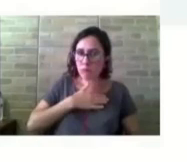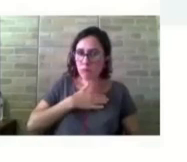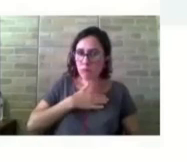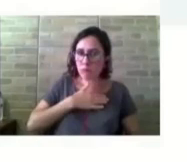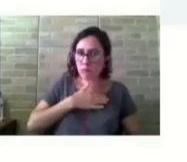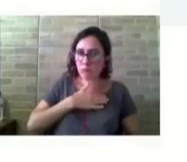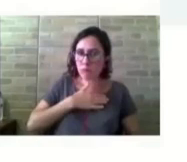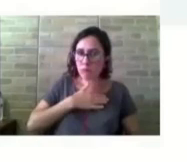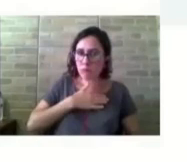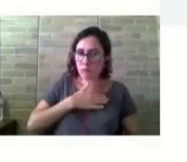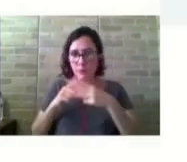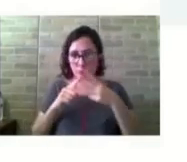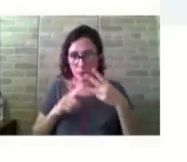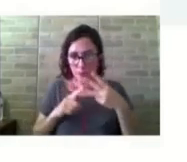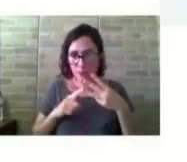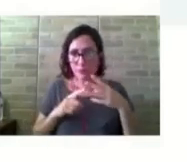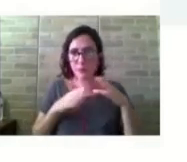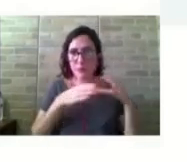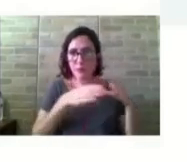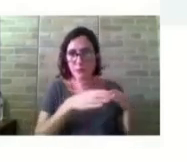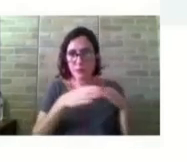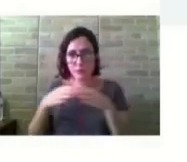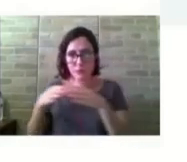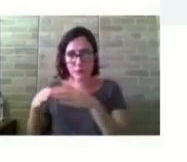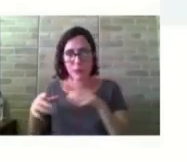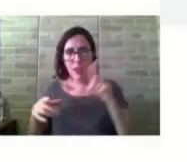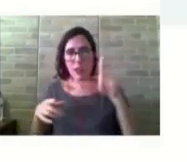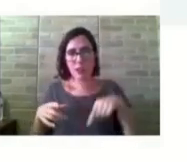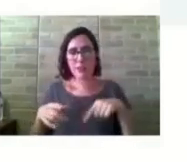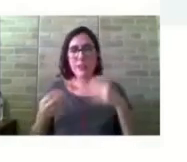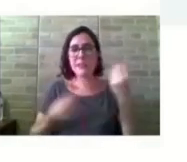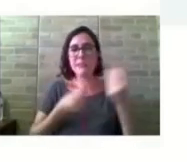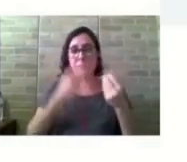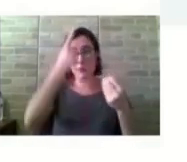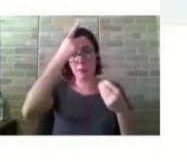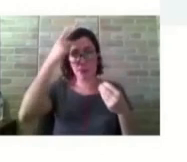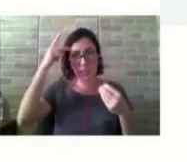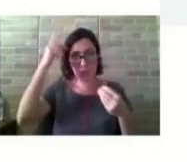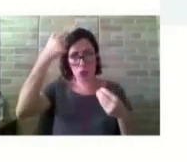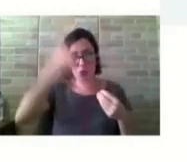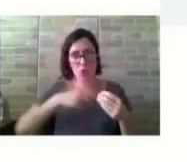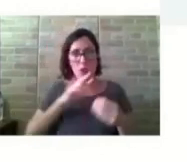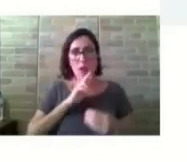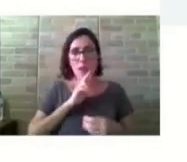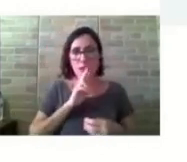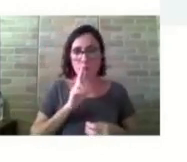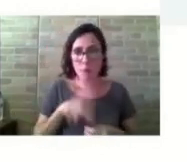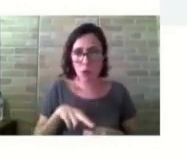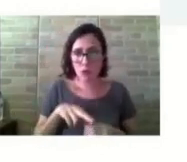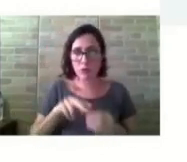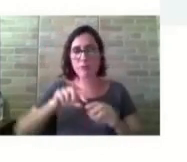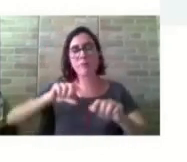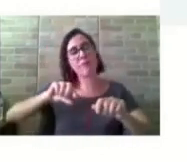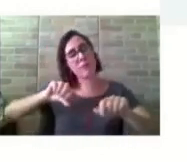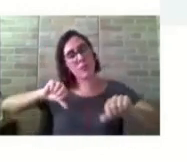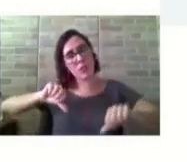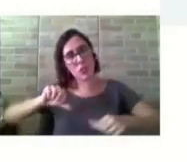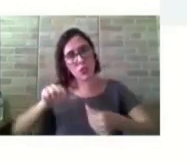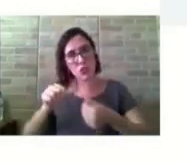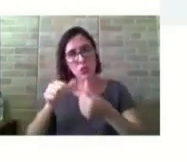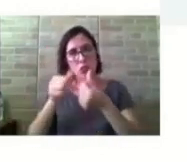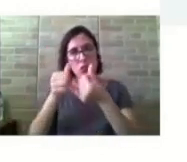de quem responde, classificação socioeconômica de quem responde, né? E a própria escala de satisfação e atitude,